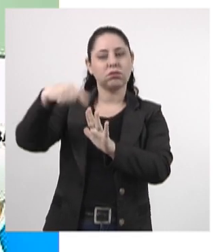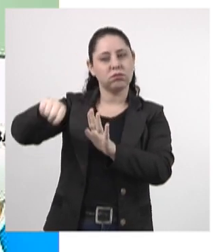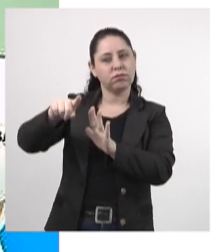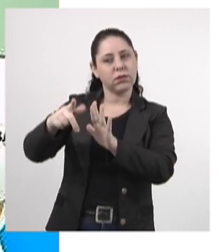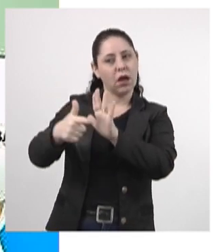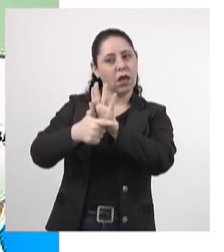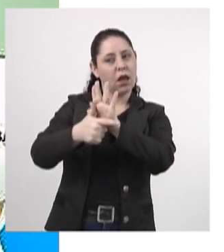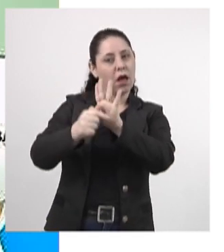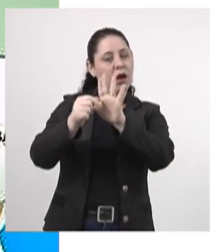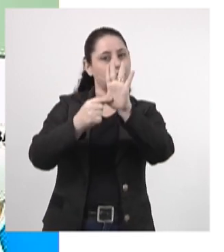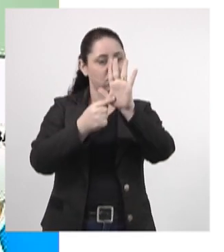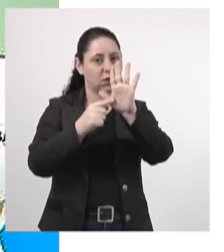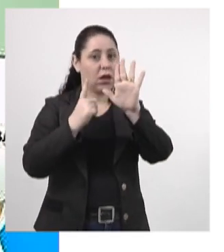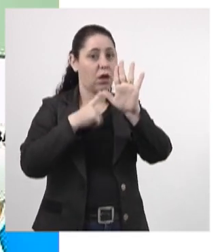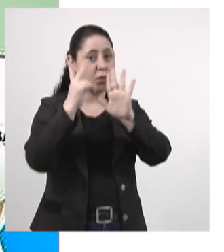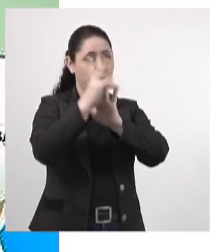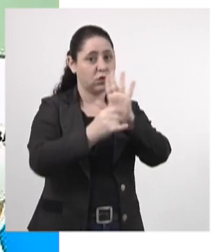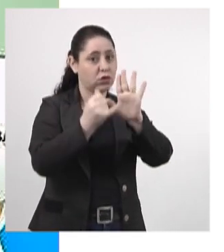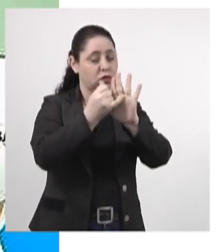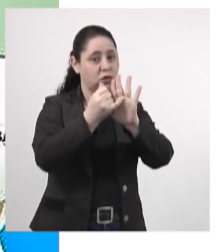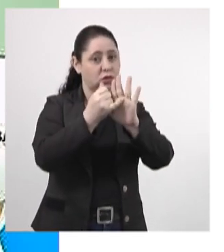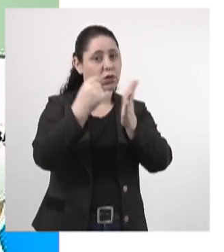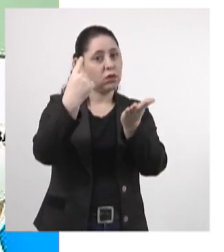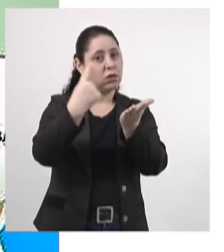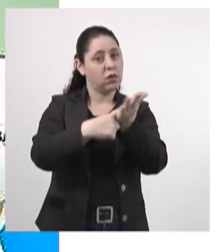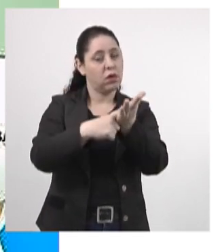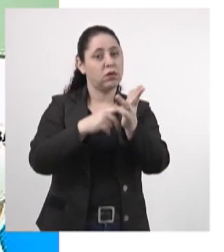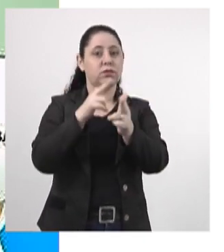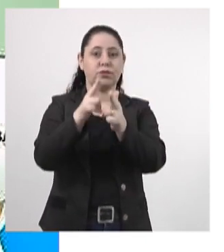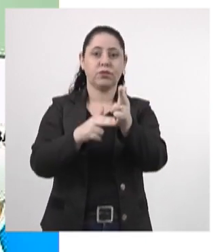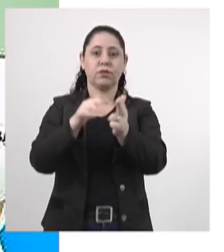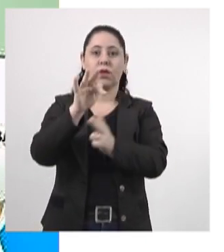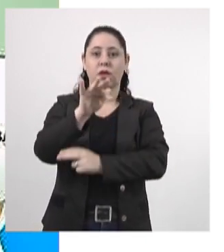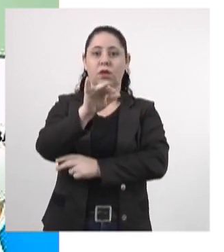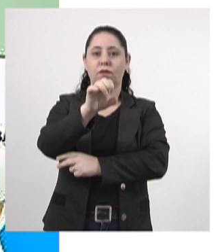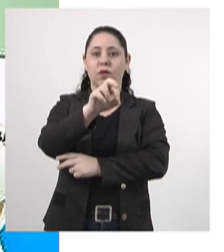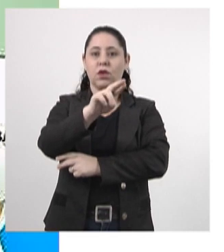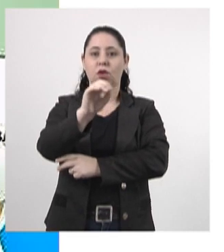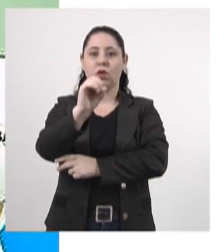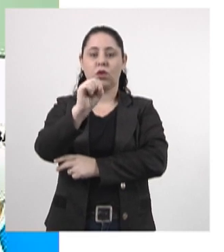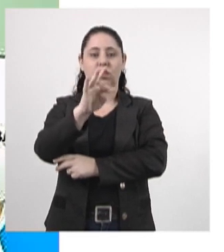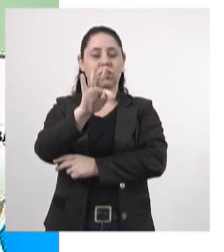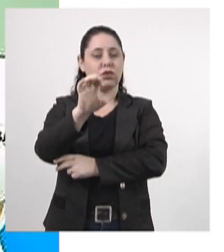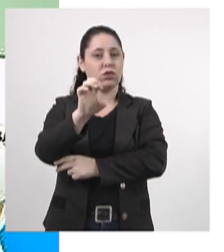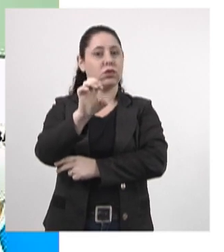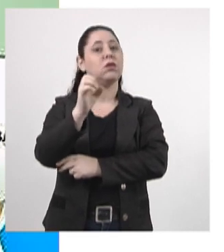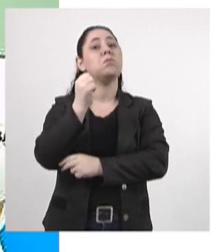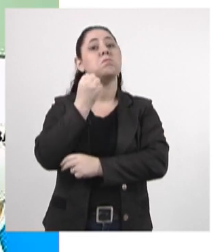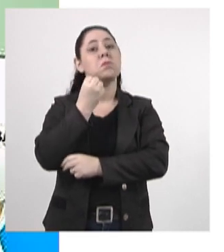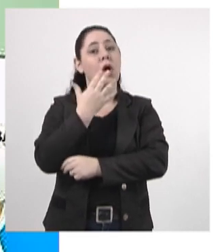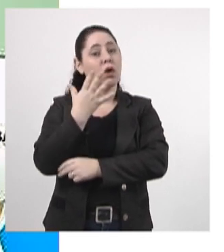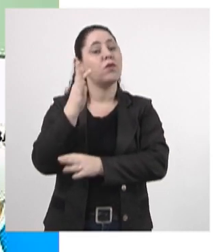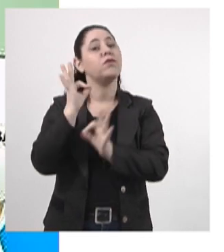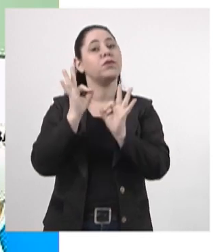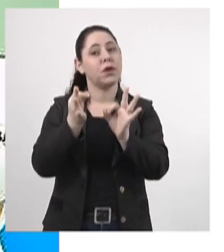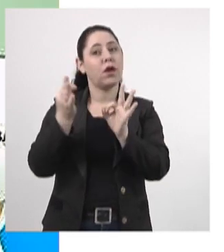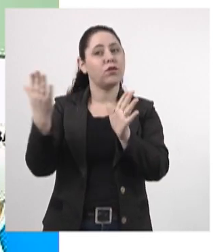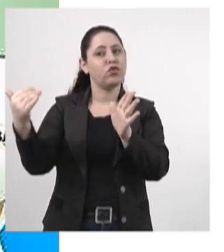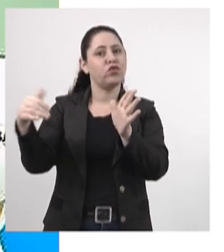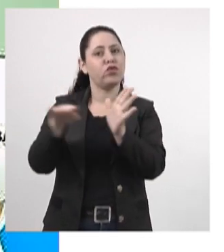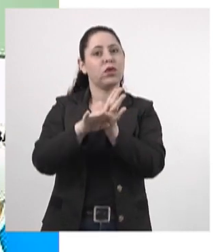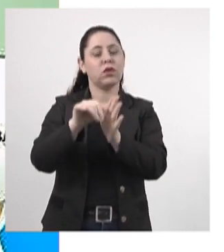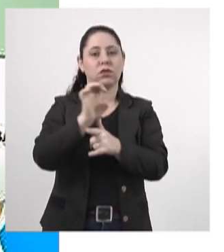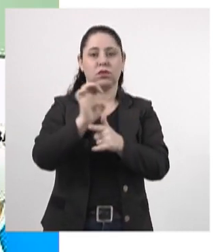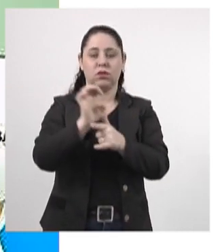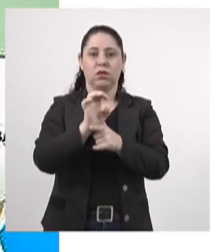Nós temos colocado aqui o projeto do traçado da Ferroeste, que é bom, que é bom que venha para o nosso Estado,